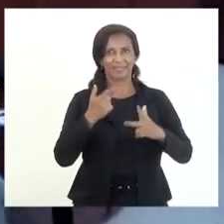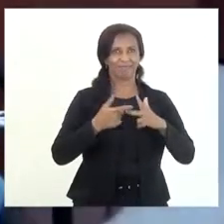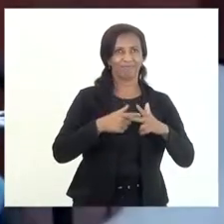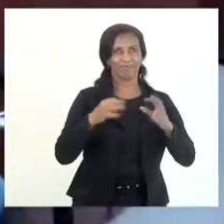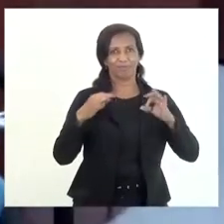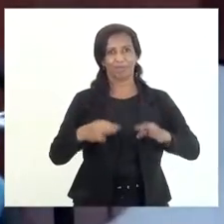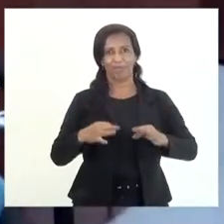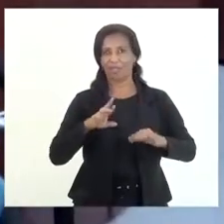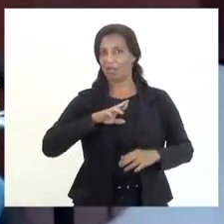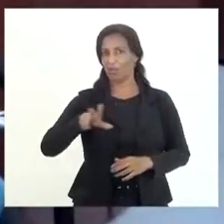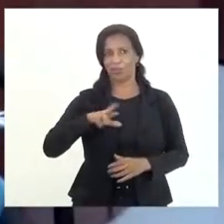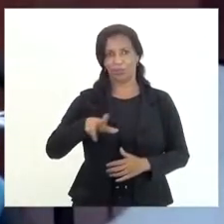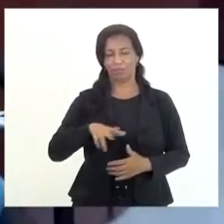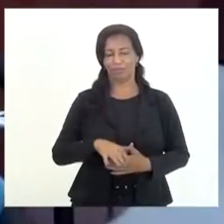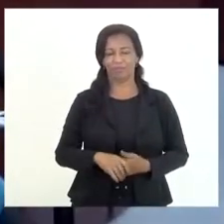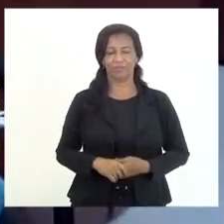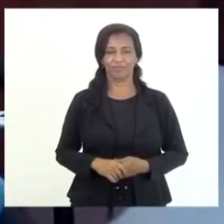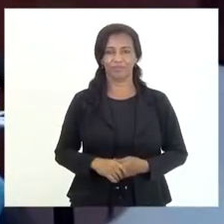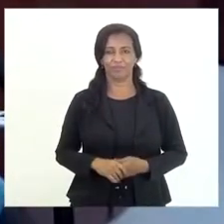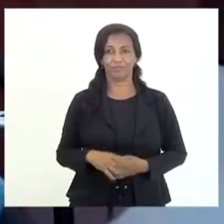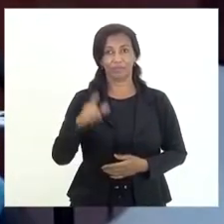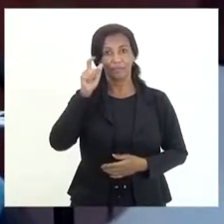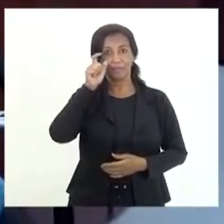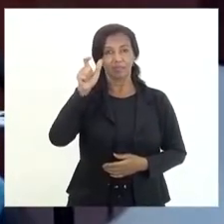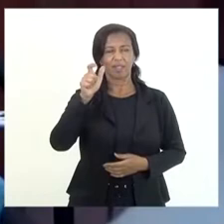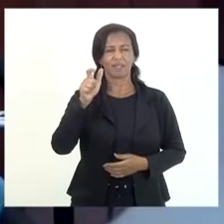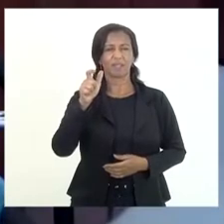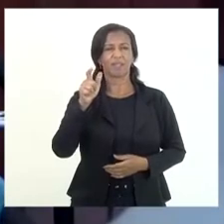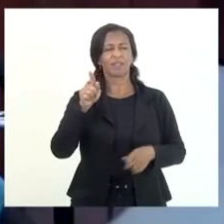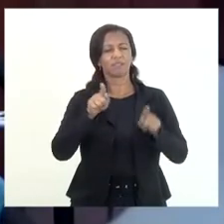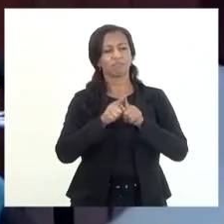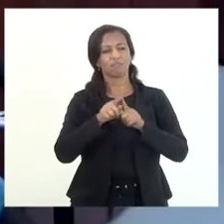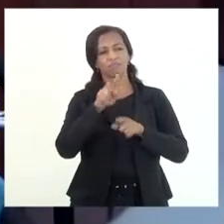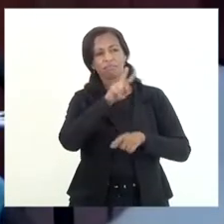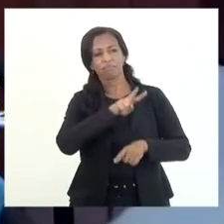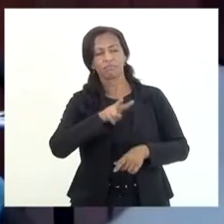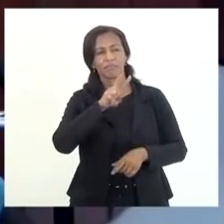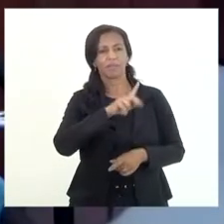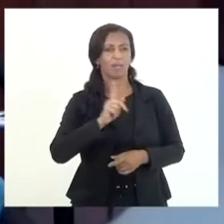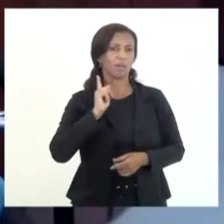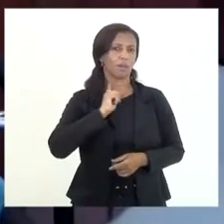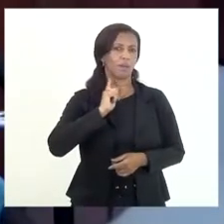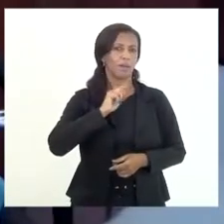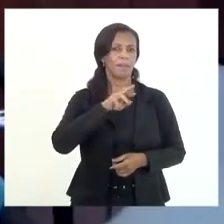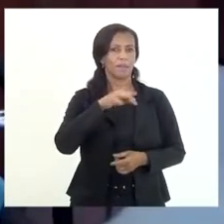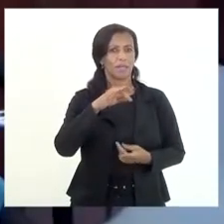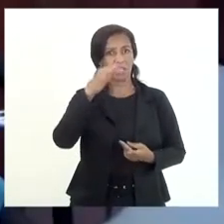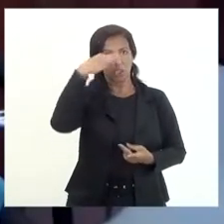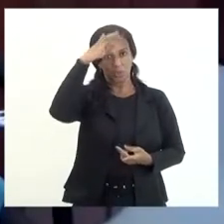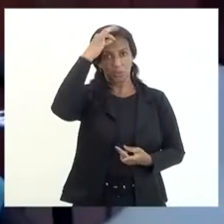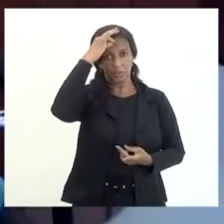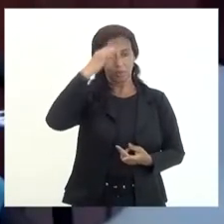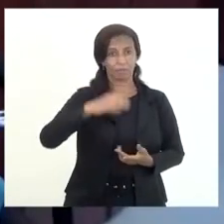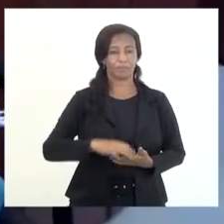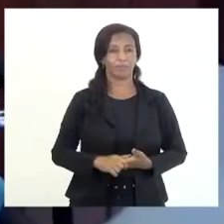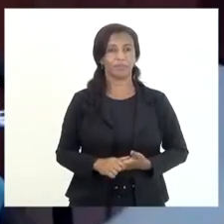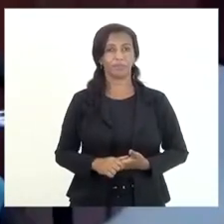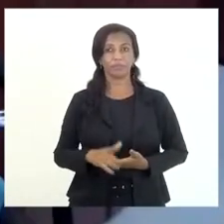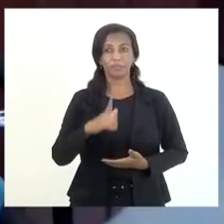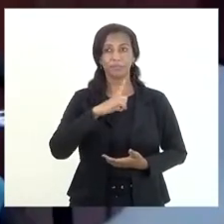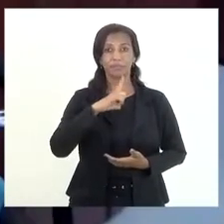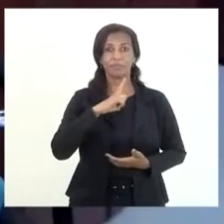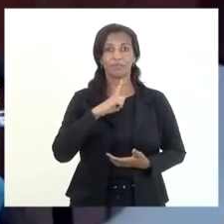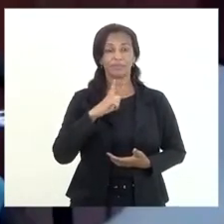agora é interessante observar que Minas Gerais e Espírito Santo eles